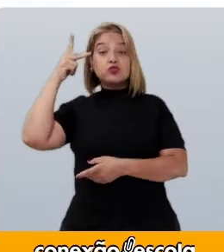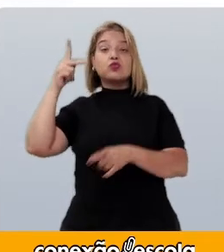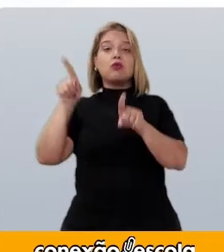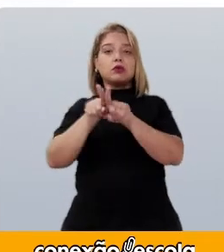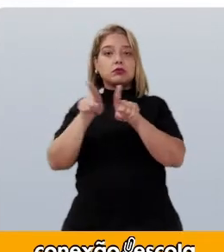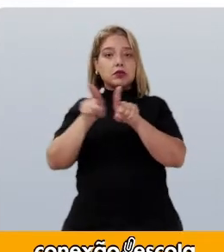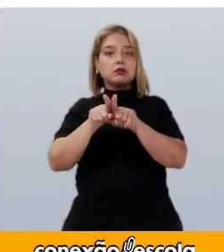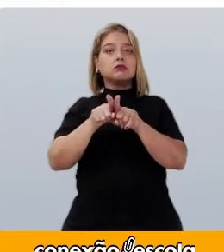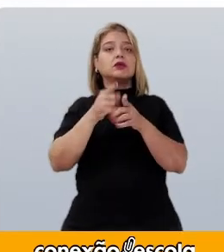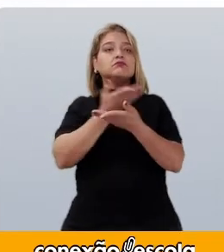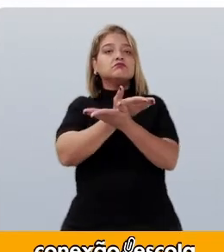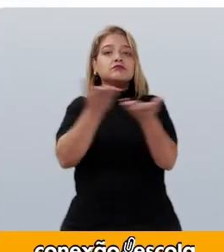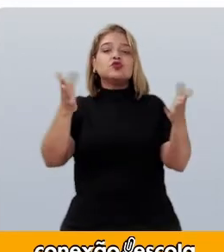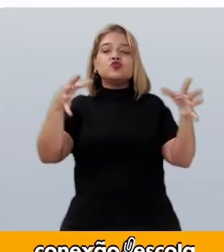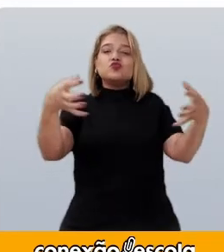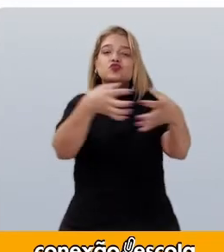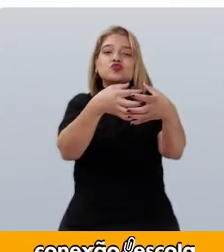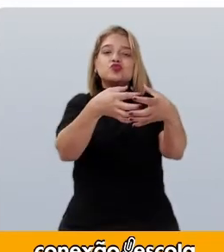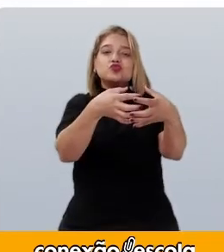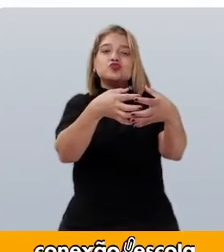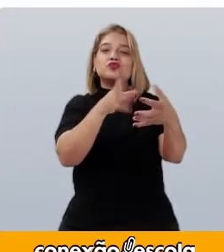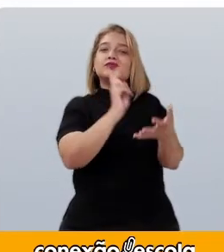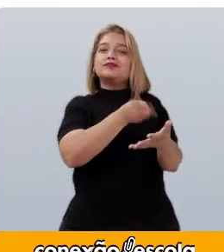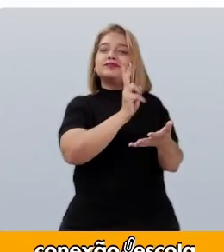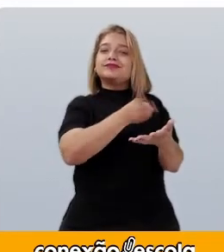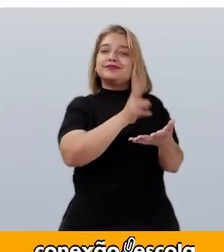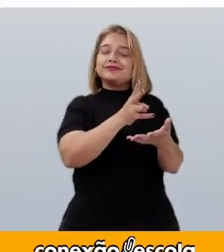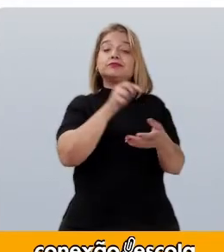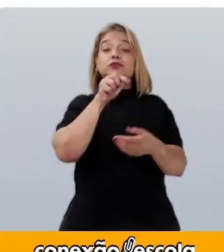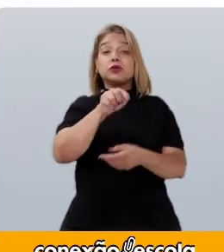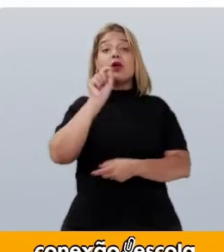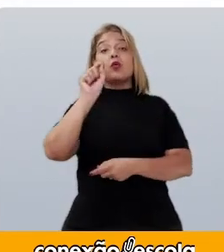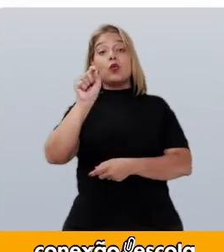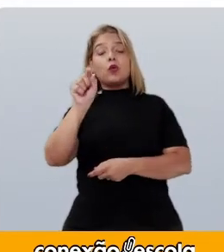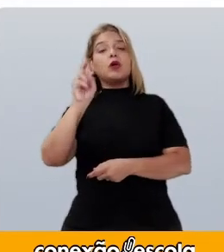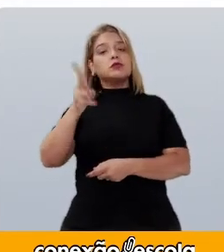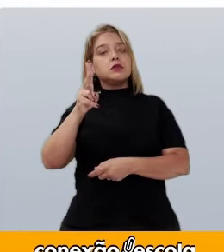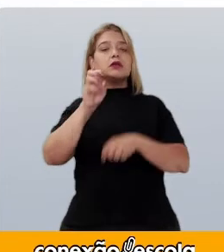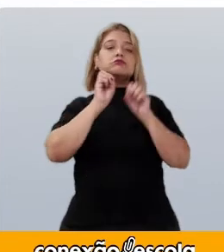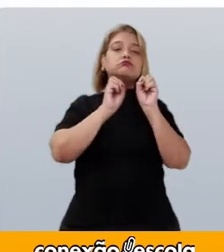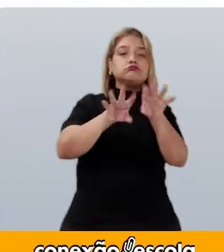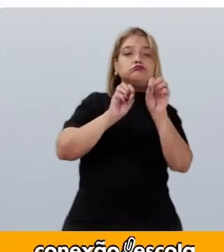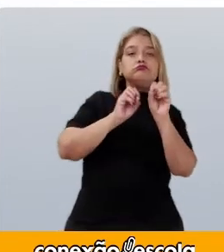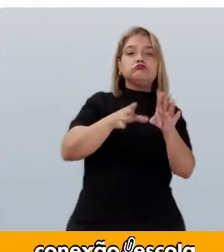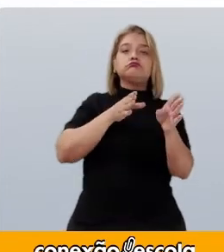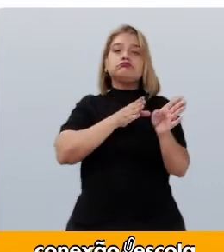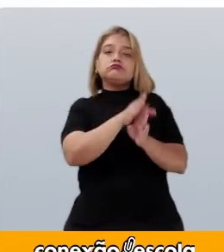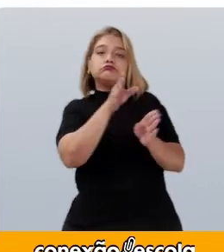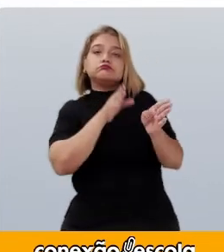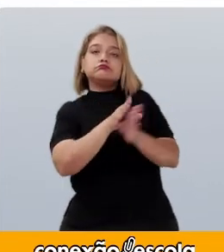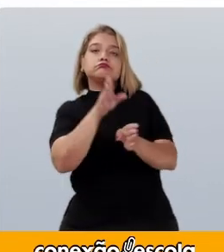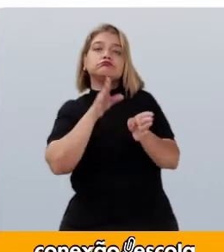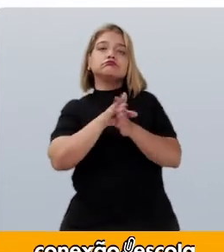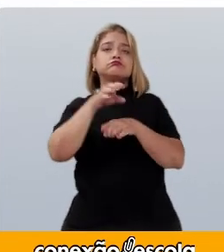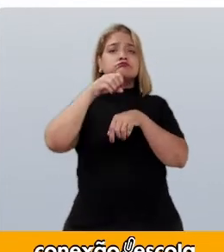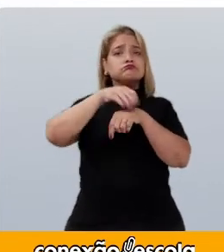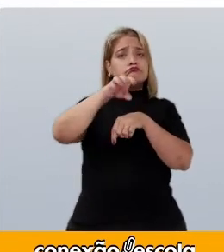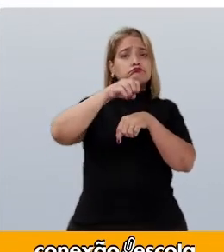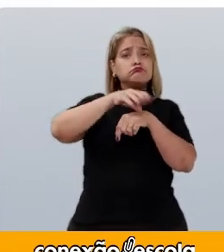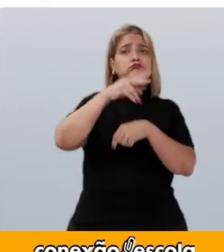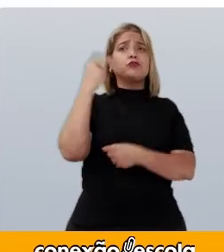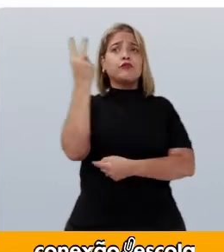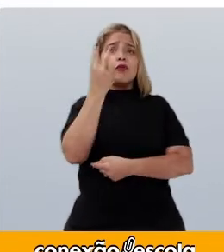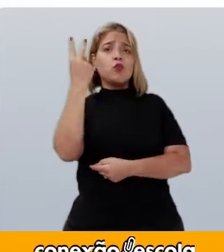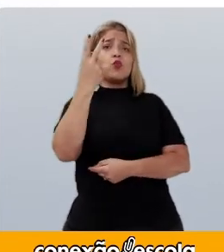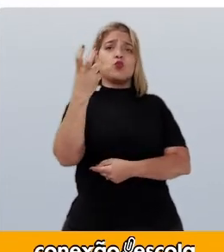as pessoas Do próprio grupo Elas serviam para ensinar Transmitir valores